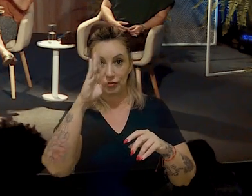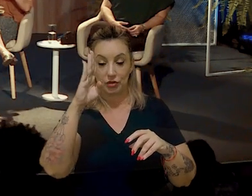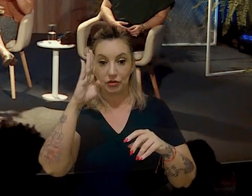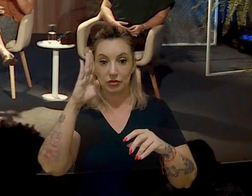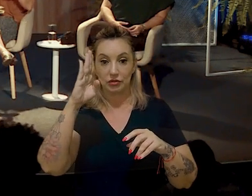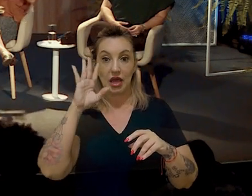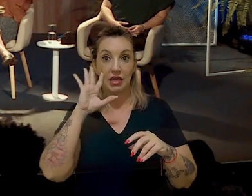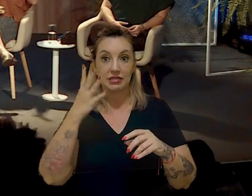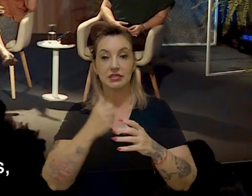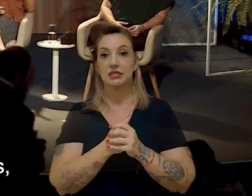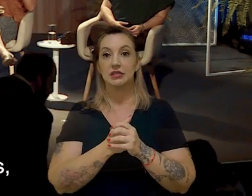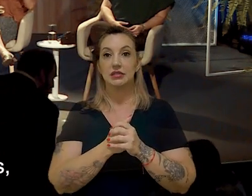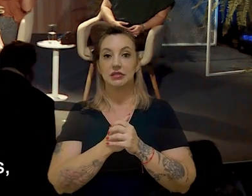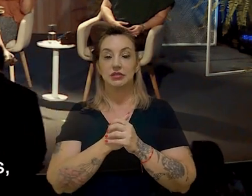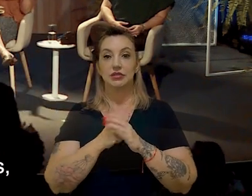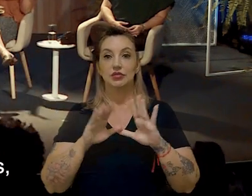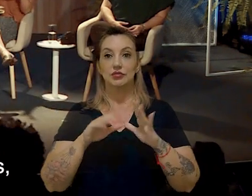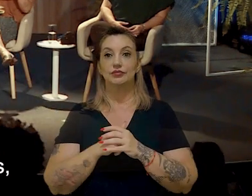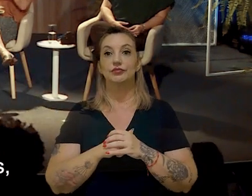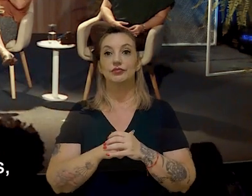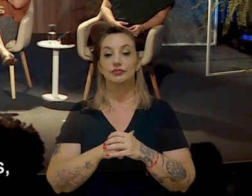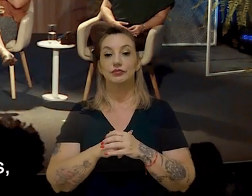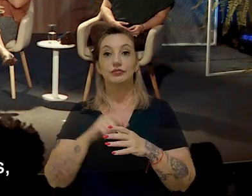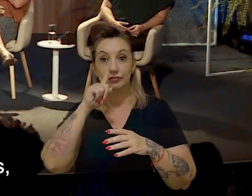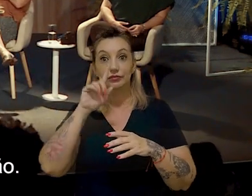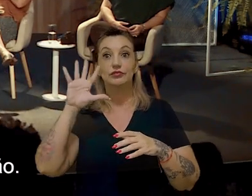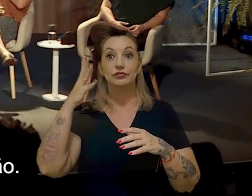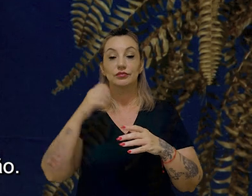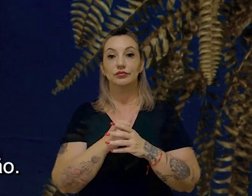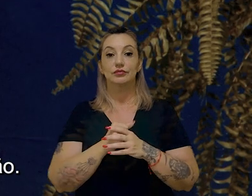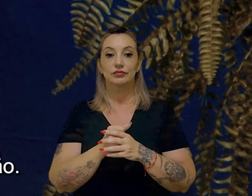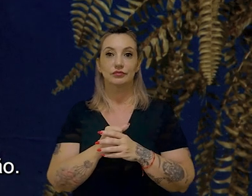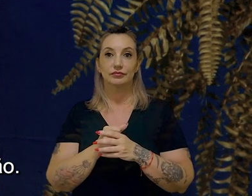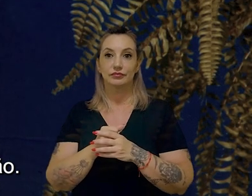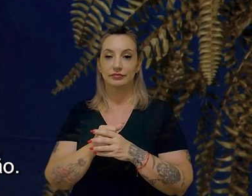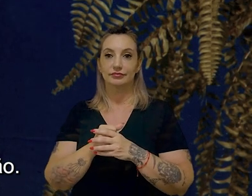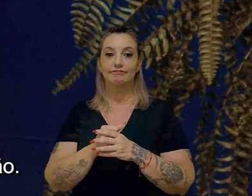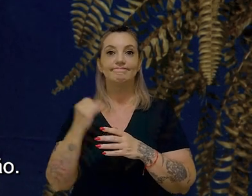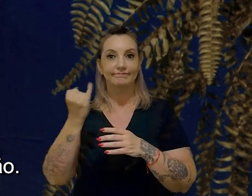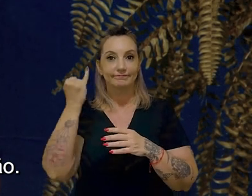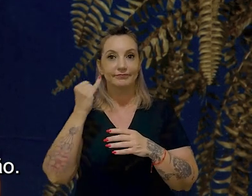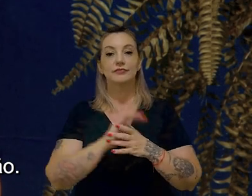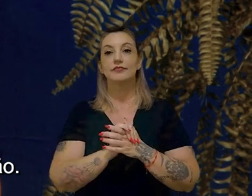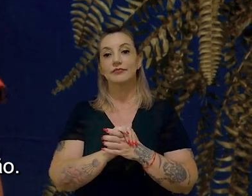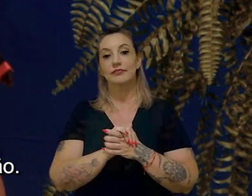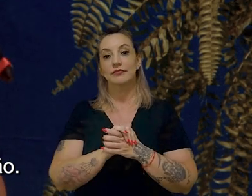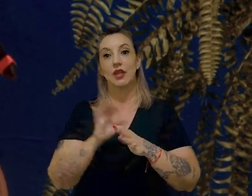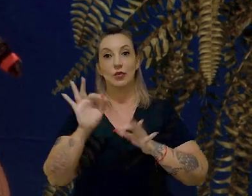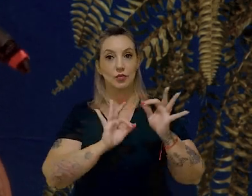tomada de decisão. Risco a gente está falando sobre tomada de decisão. Riscos climáticos, tomada de decisões relevantes, importantes na